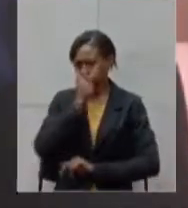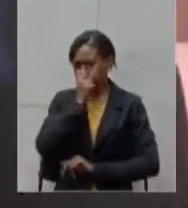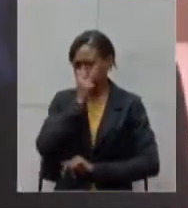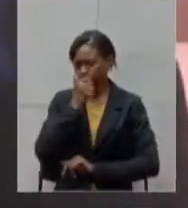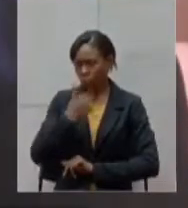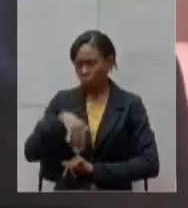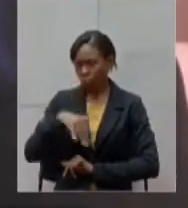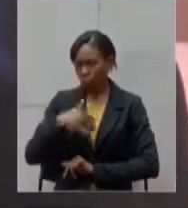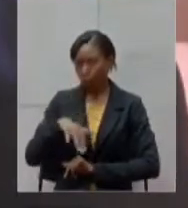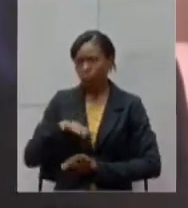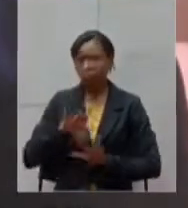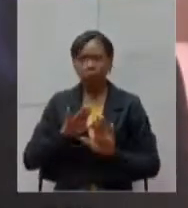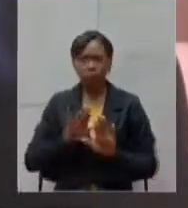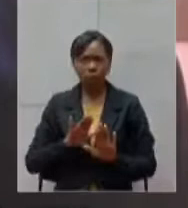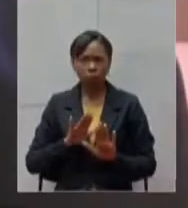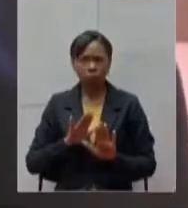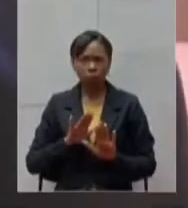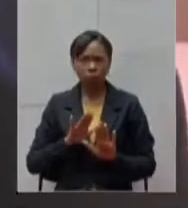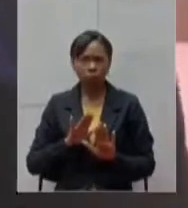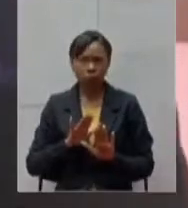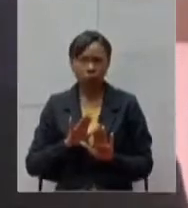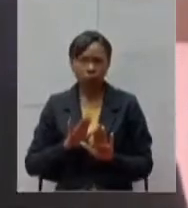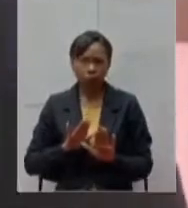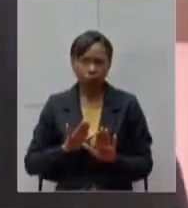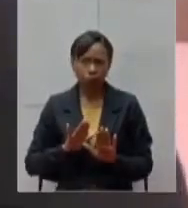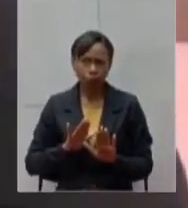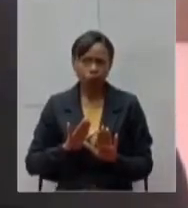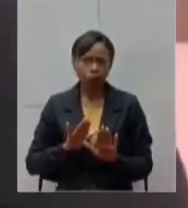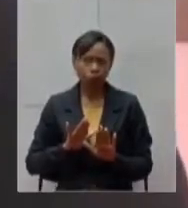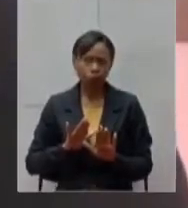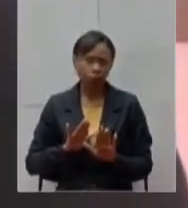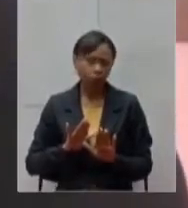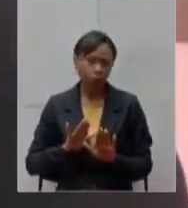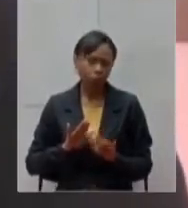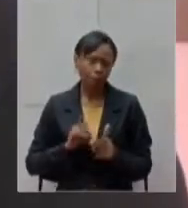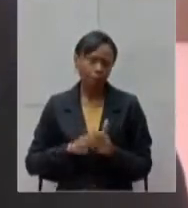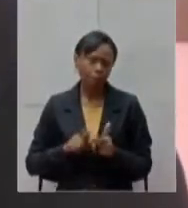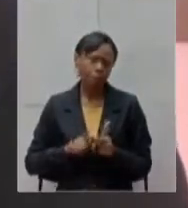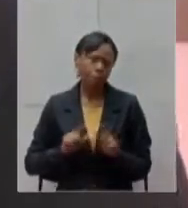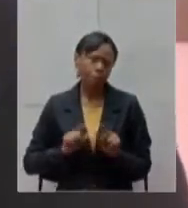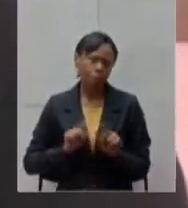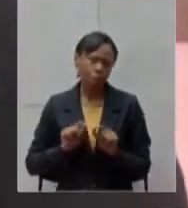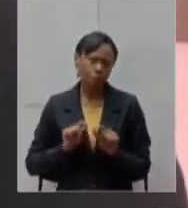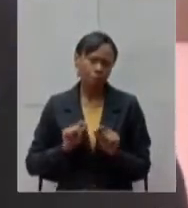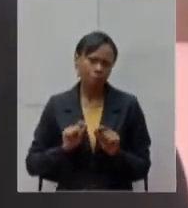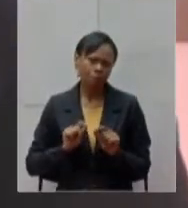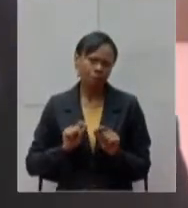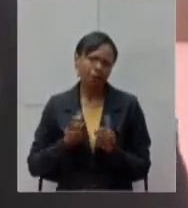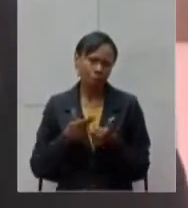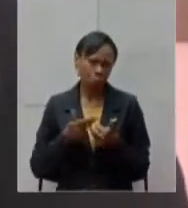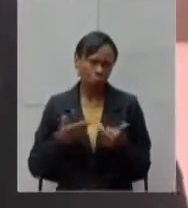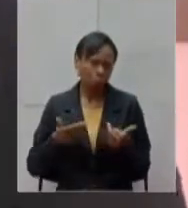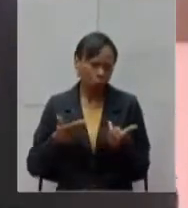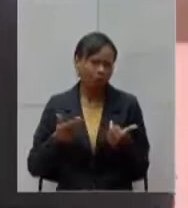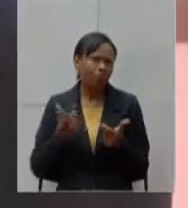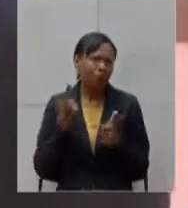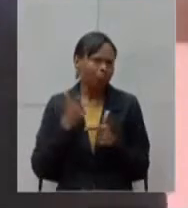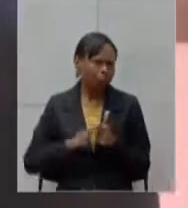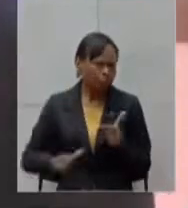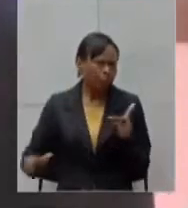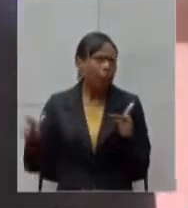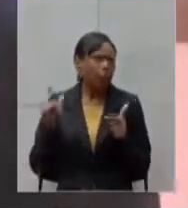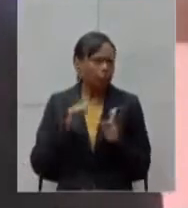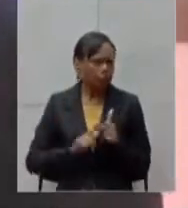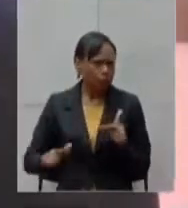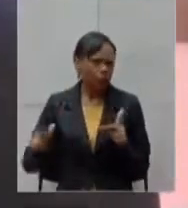nosso Noroeste de Minas realmente eu estive lá na semana passada e a coisa lá está complicada mesmo o hospital